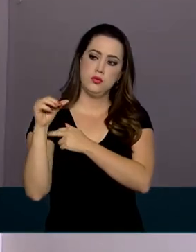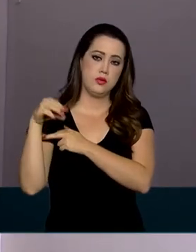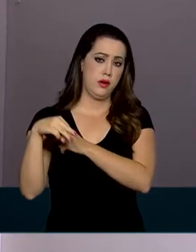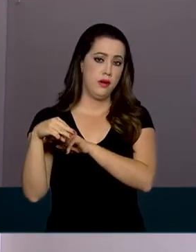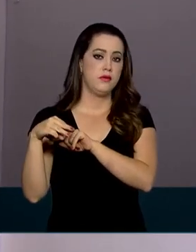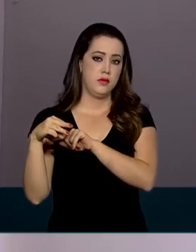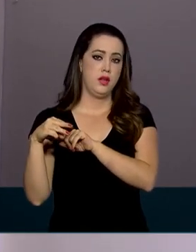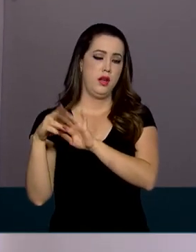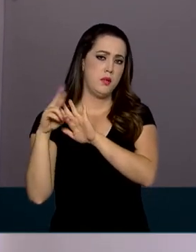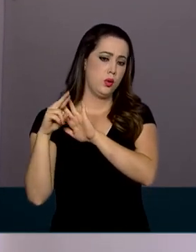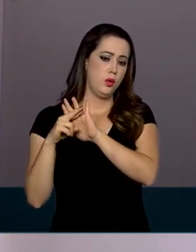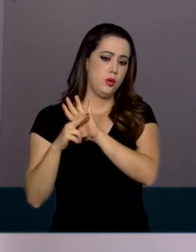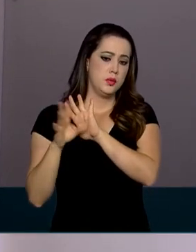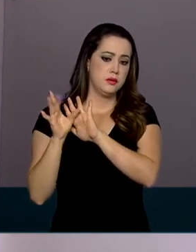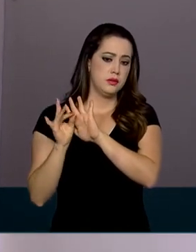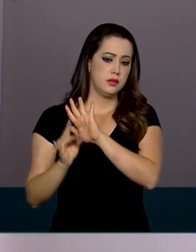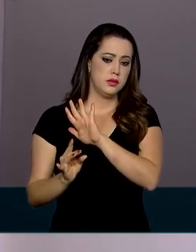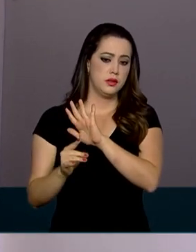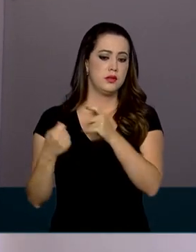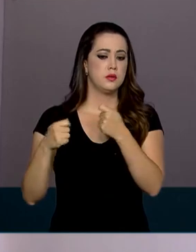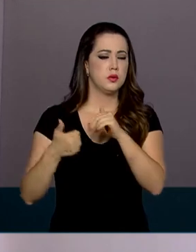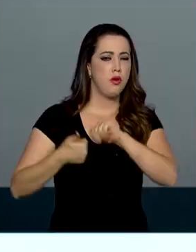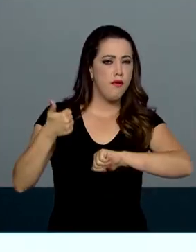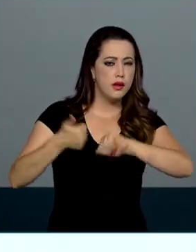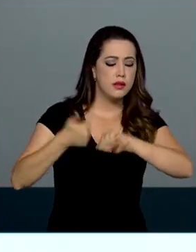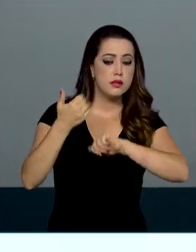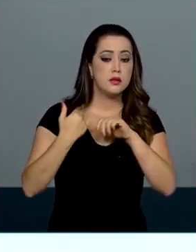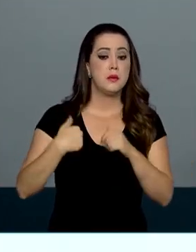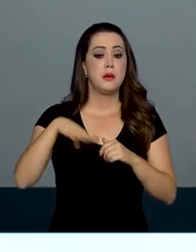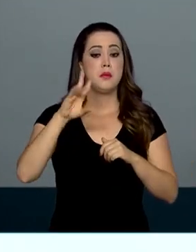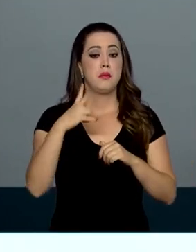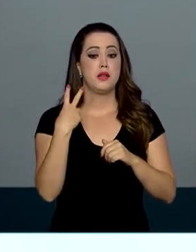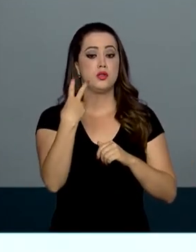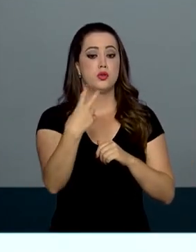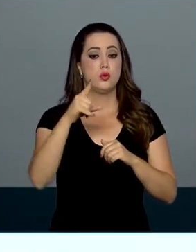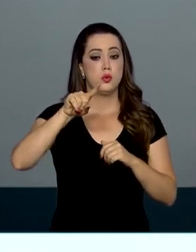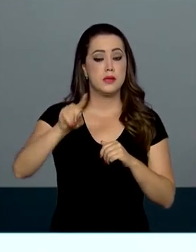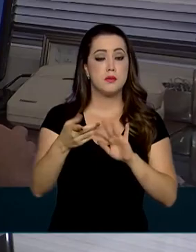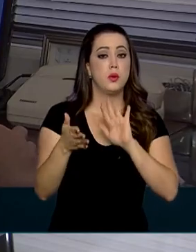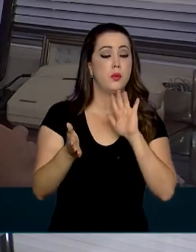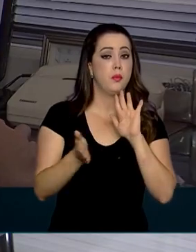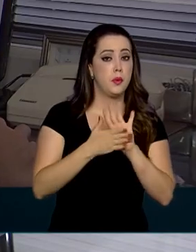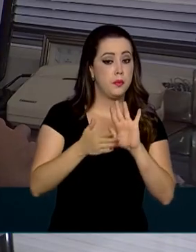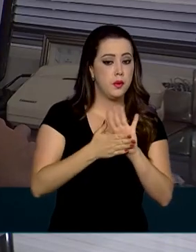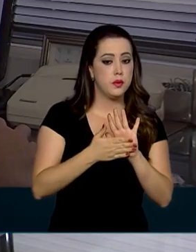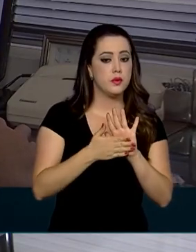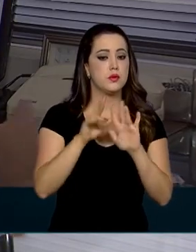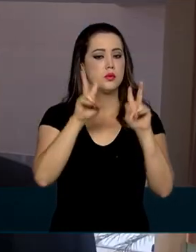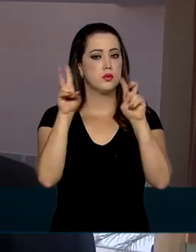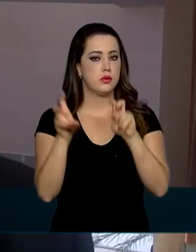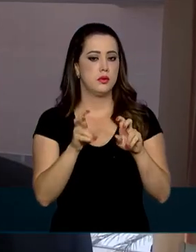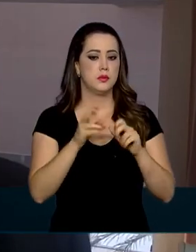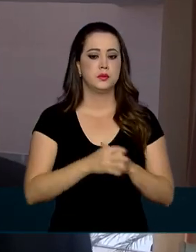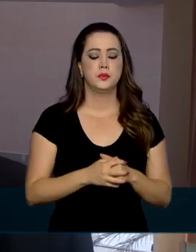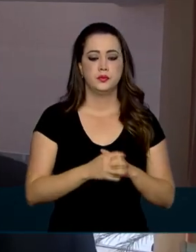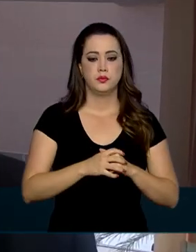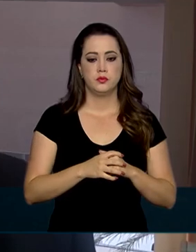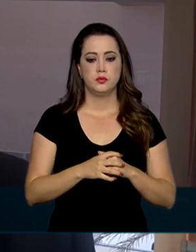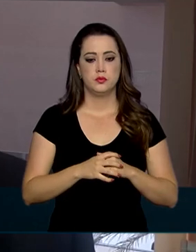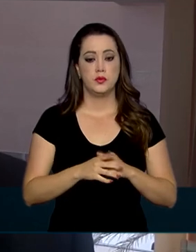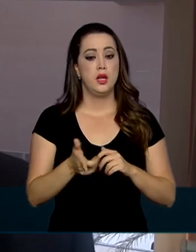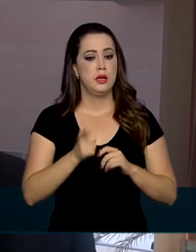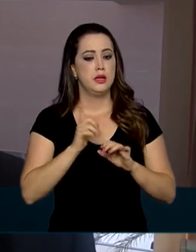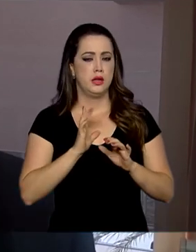E para isso, estão sendo avaliadas mais de duas mil propostas sobre o tema. Existe uma